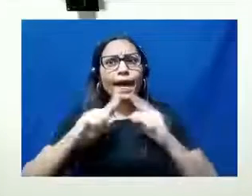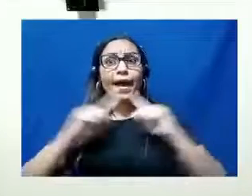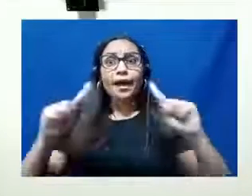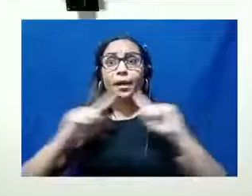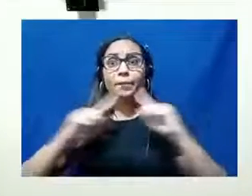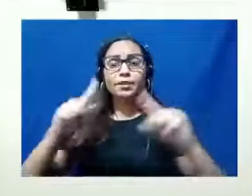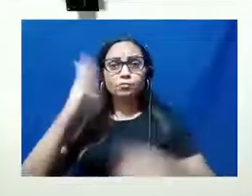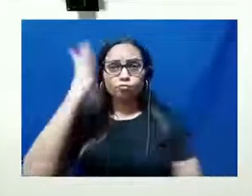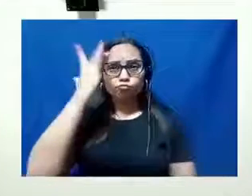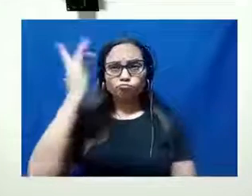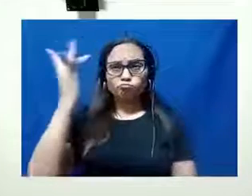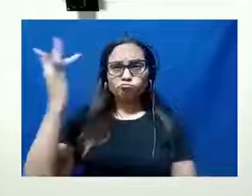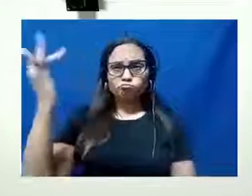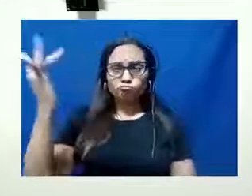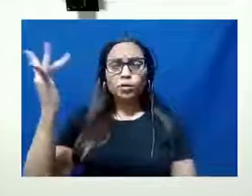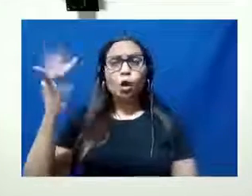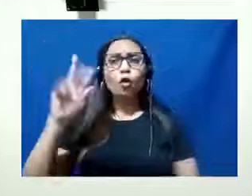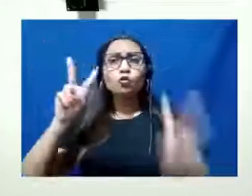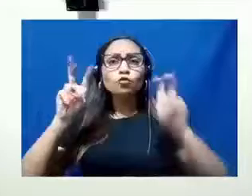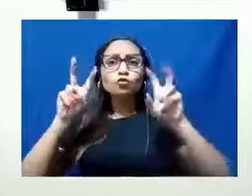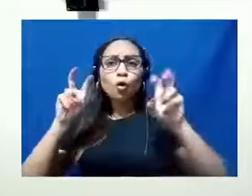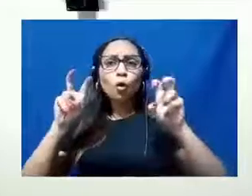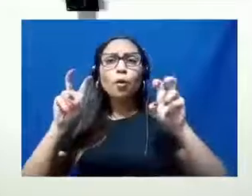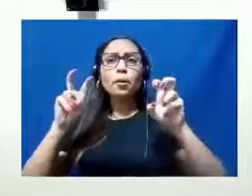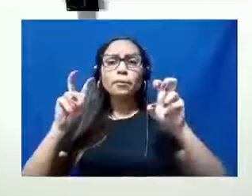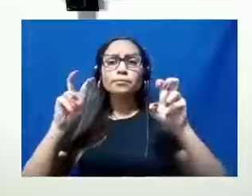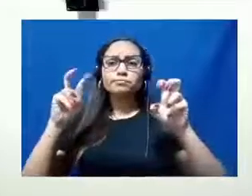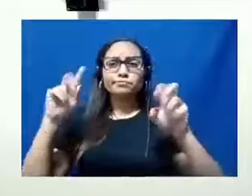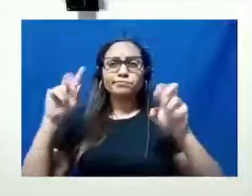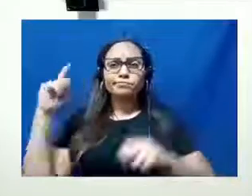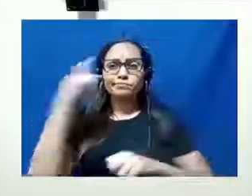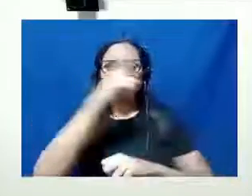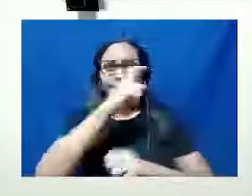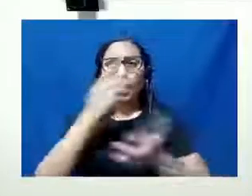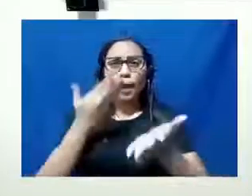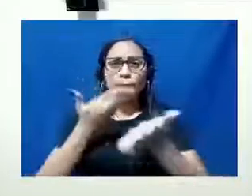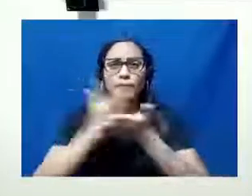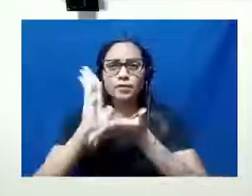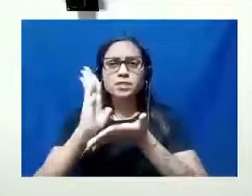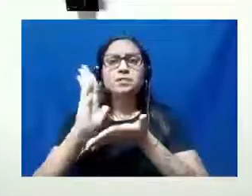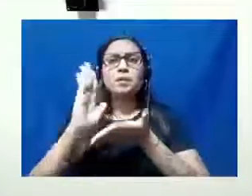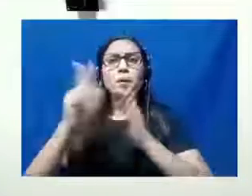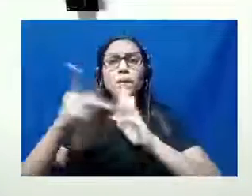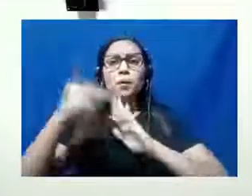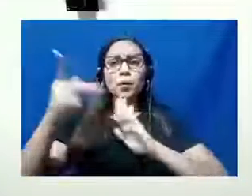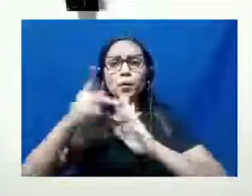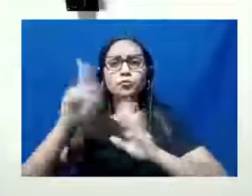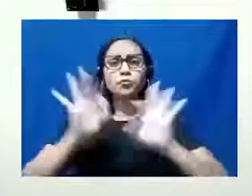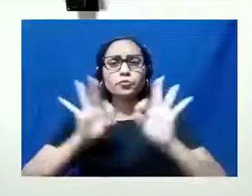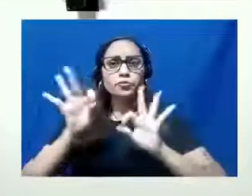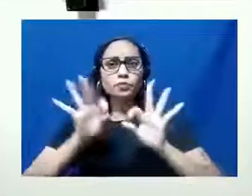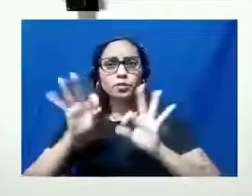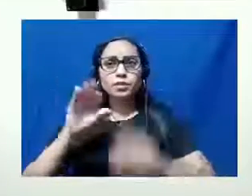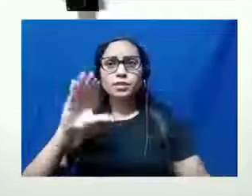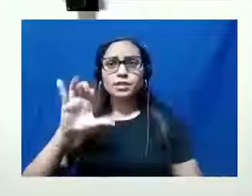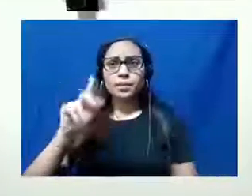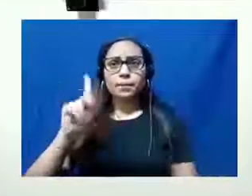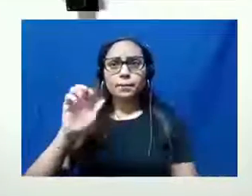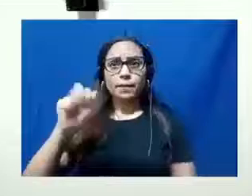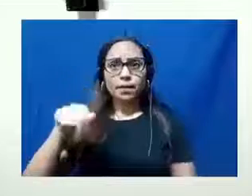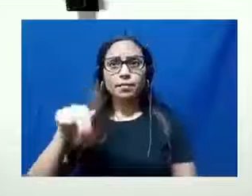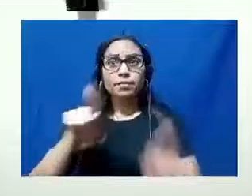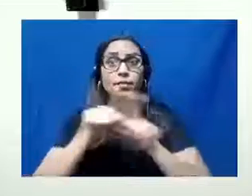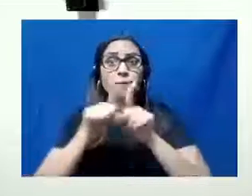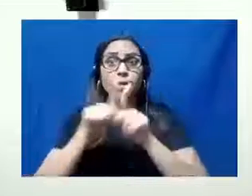que a burocracia que está para a aprovação de um projeto, tanto na CEPLAN como de um alvará,